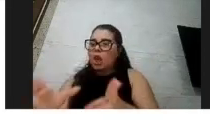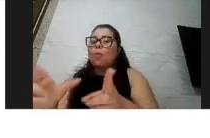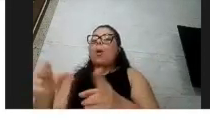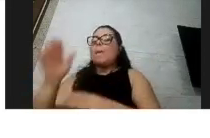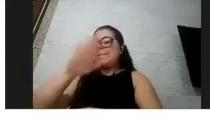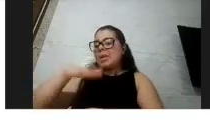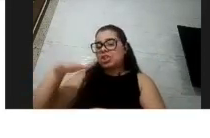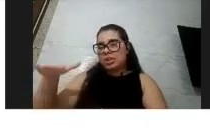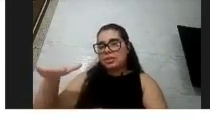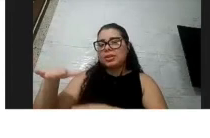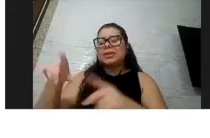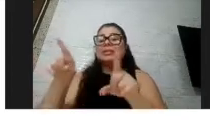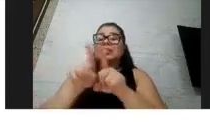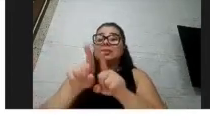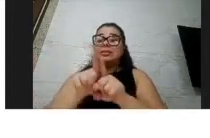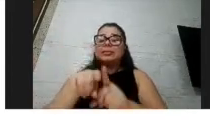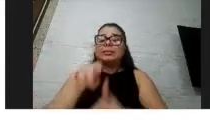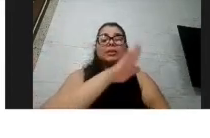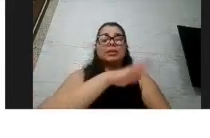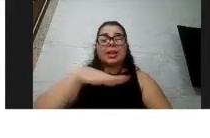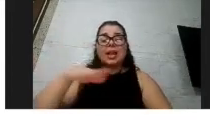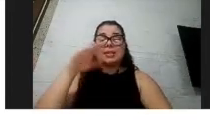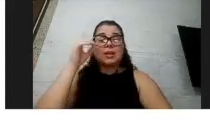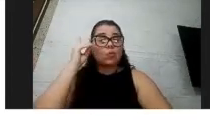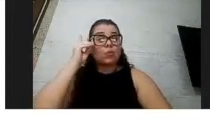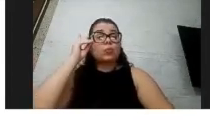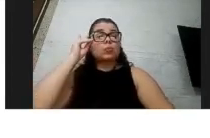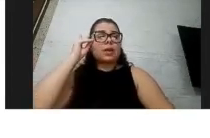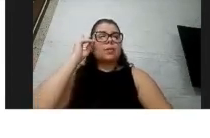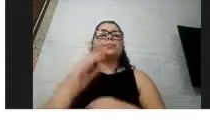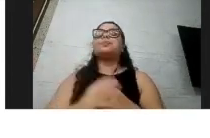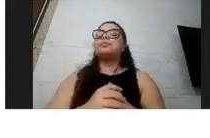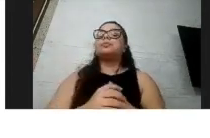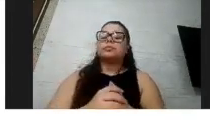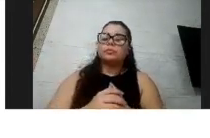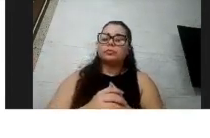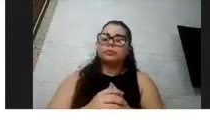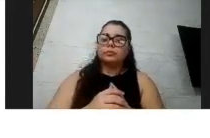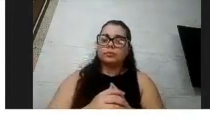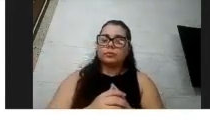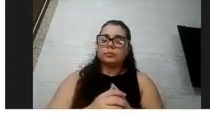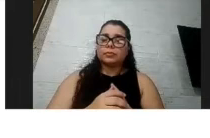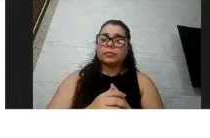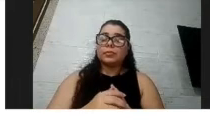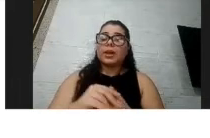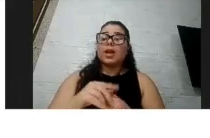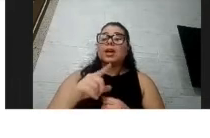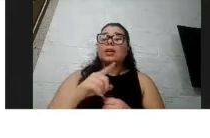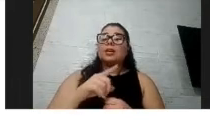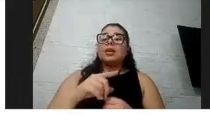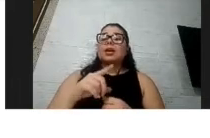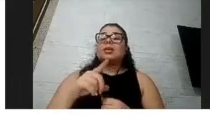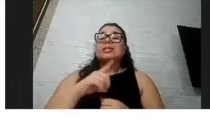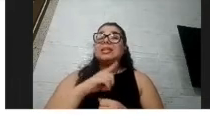e crianças com síndrome de Down, por enquanto, gente, como eu falei ali no outro slide, a gente tem só relatos de